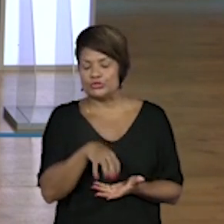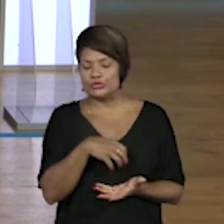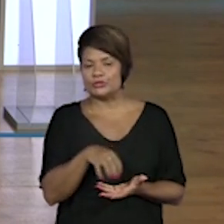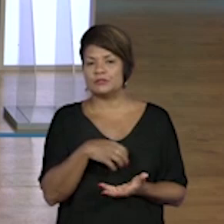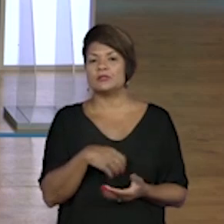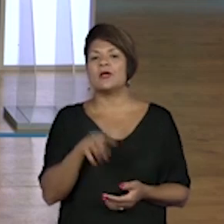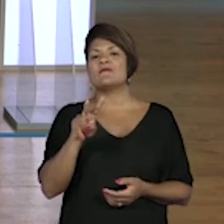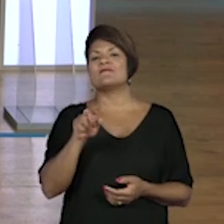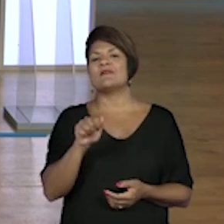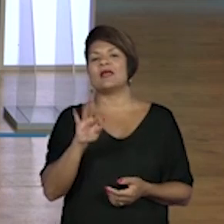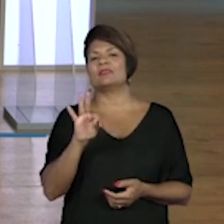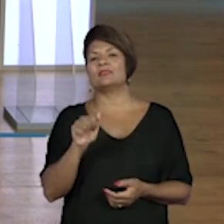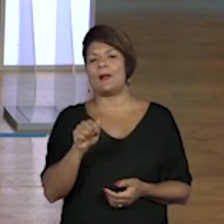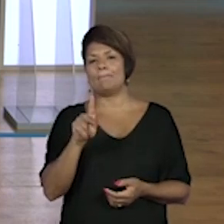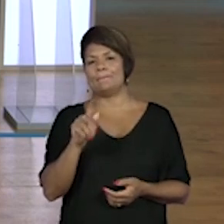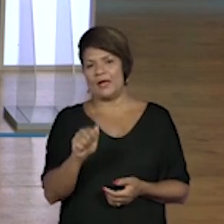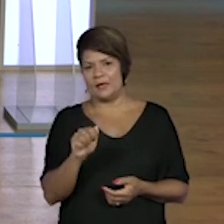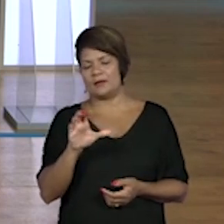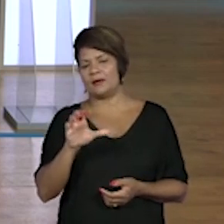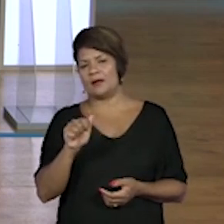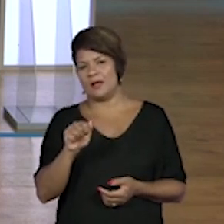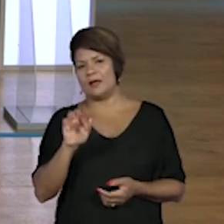vatapai, caruru.